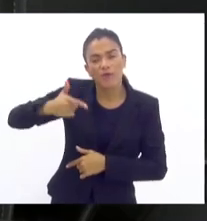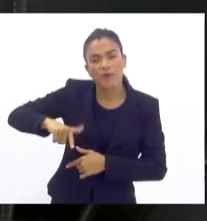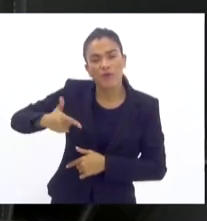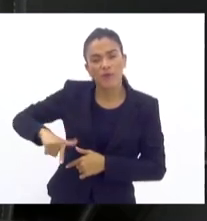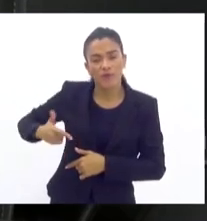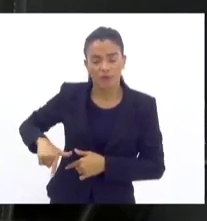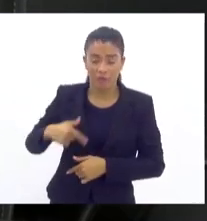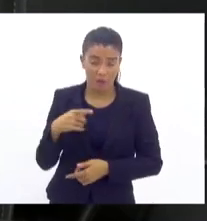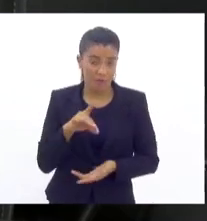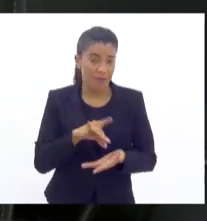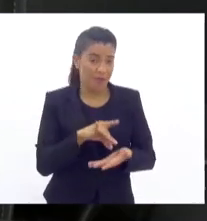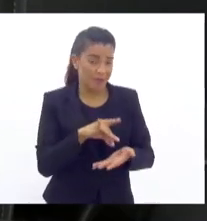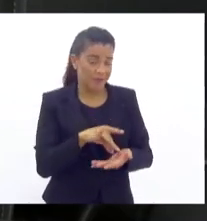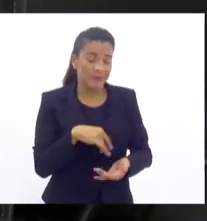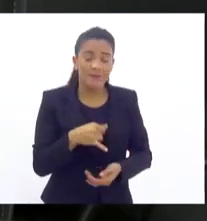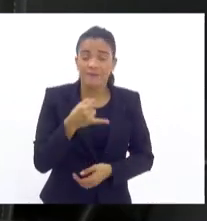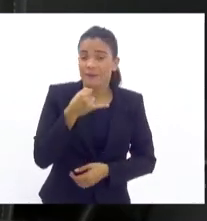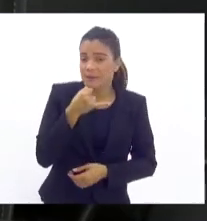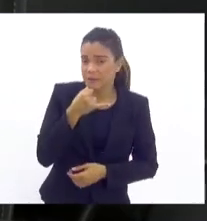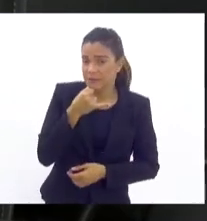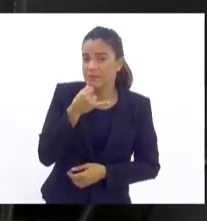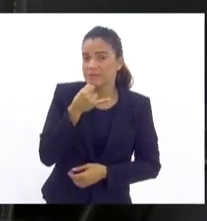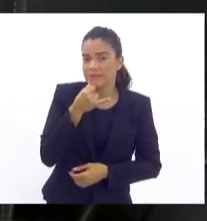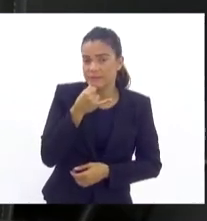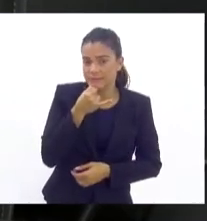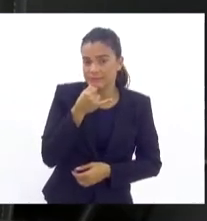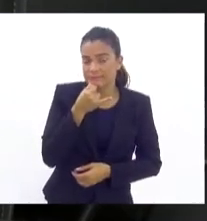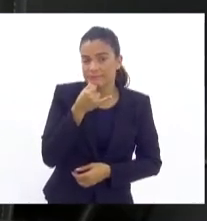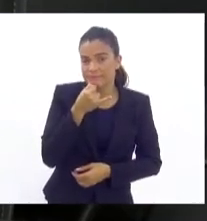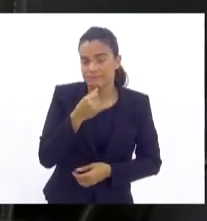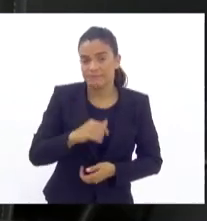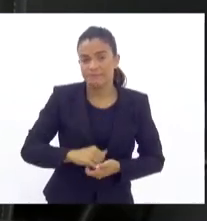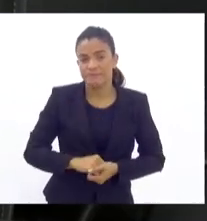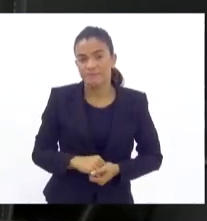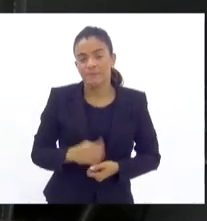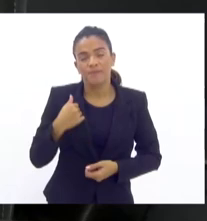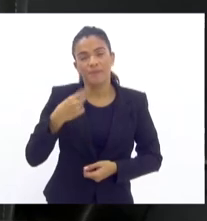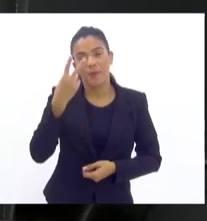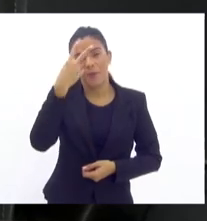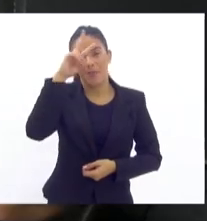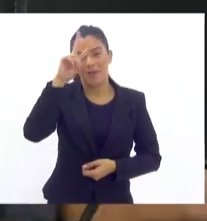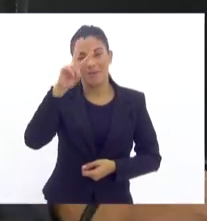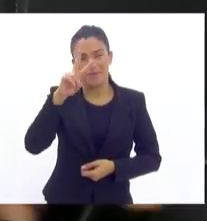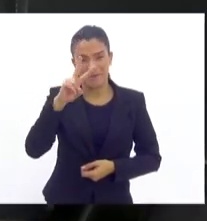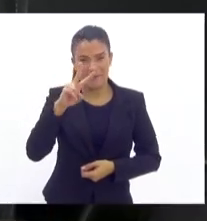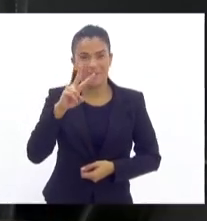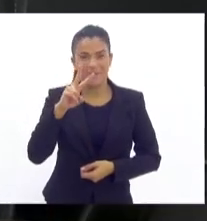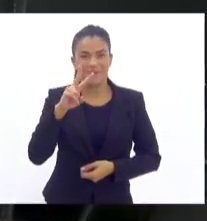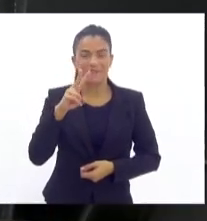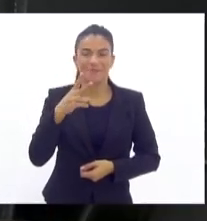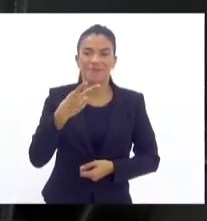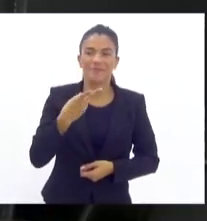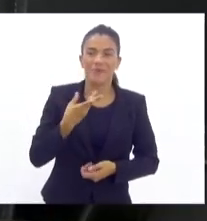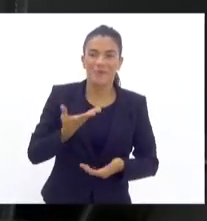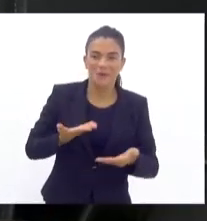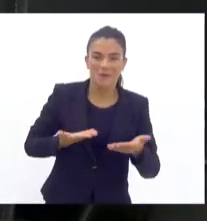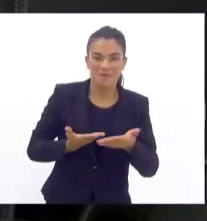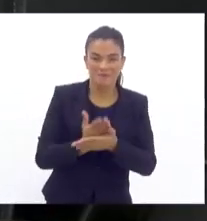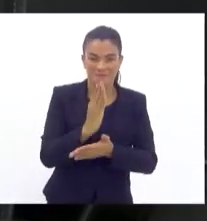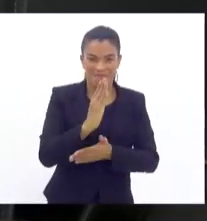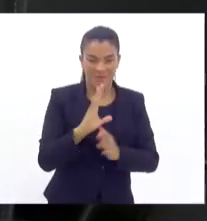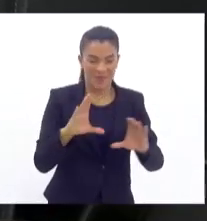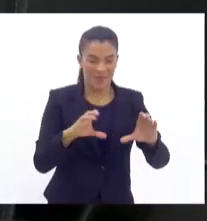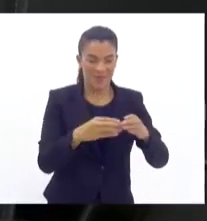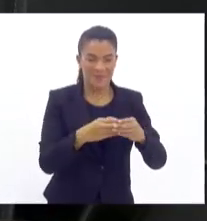uma realidade. Infelizmente, uma realidade. Eu me lembro quando eu entrei, está aqui o BNH da minha turma da